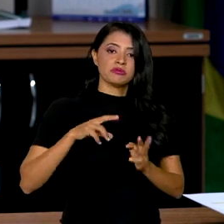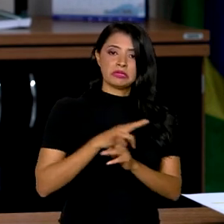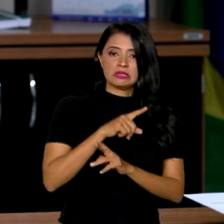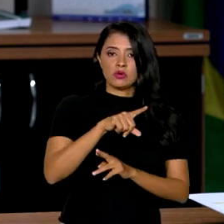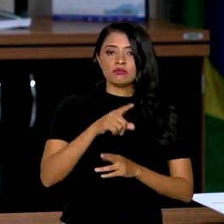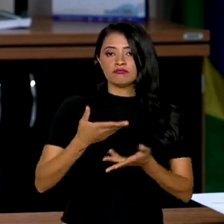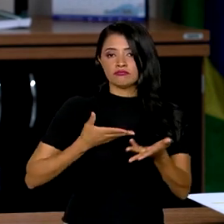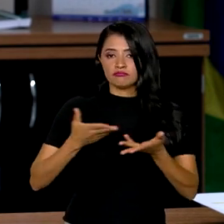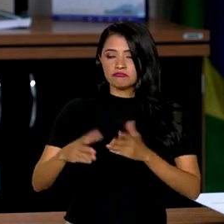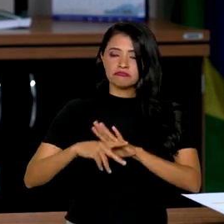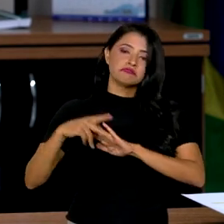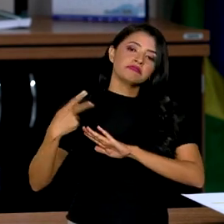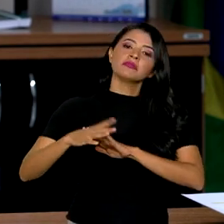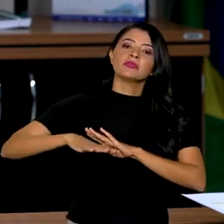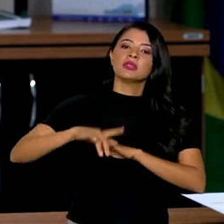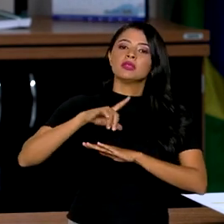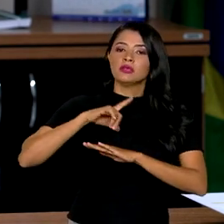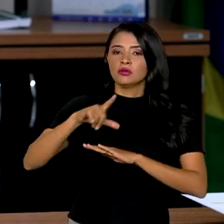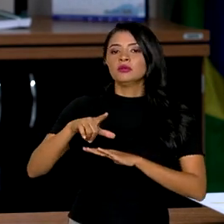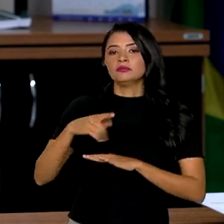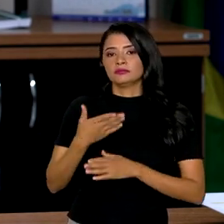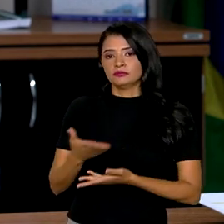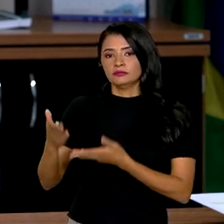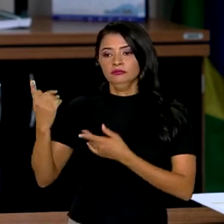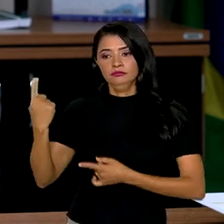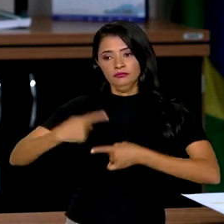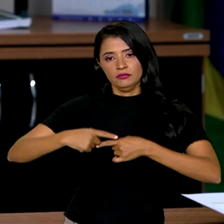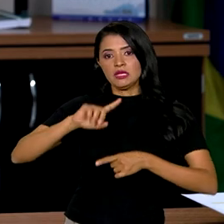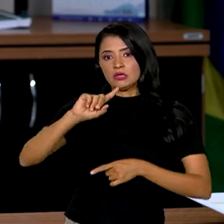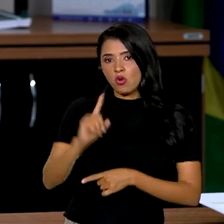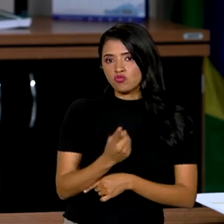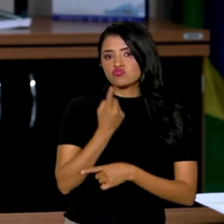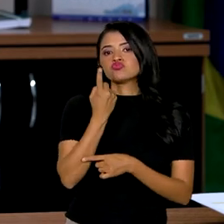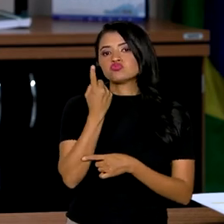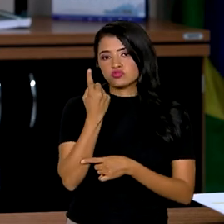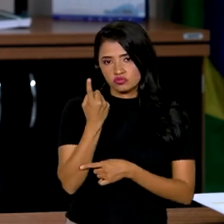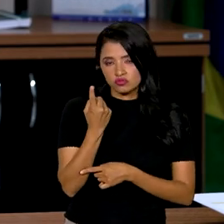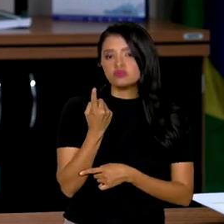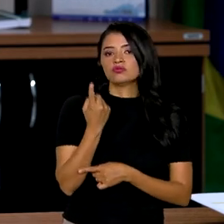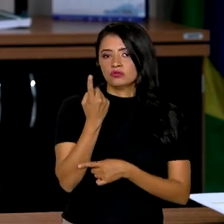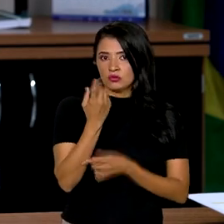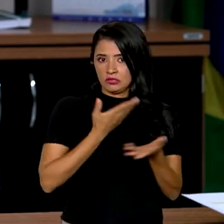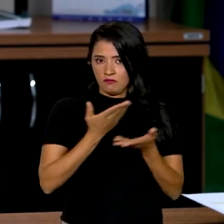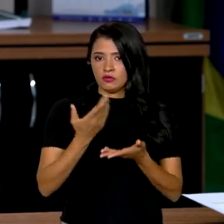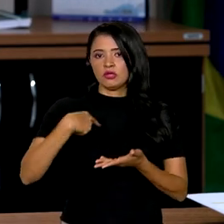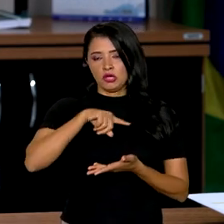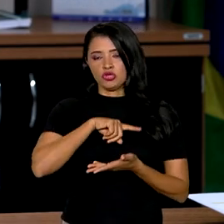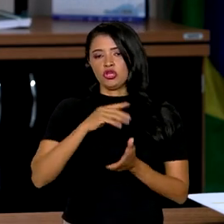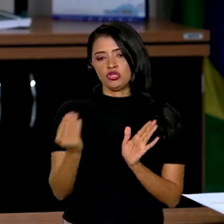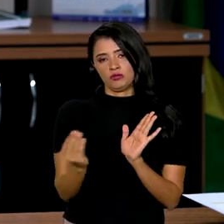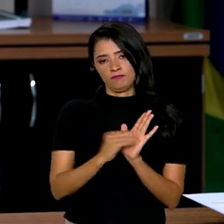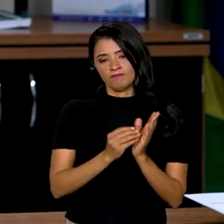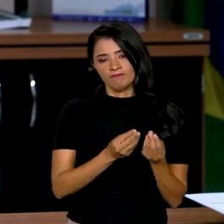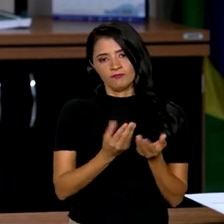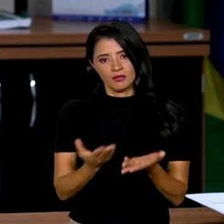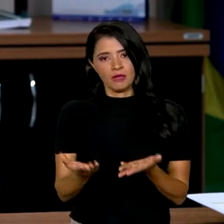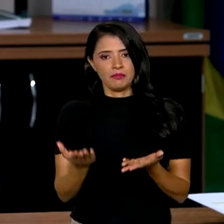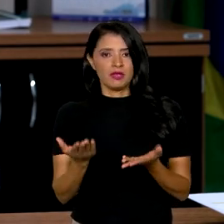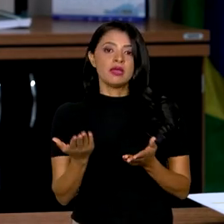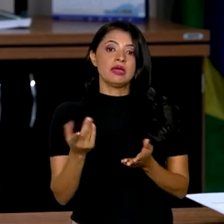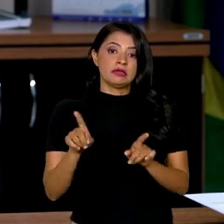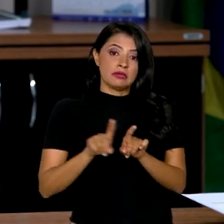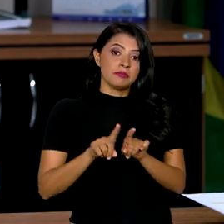a esses serviços relacionados ao free flow. Esse é só um dos serviços que a gente pretende implantar. A gente também quer